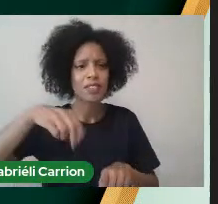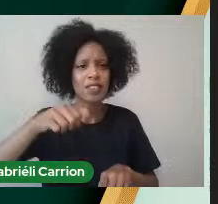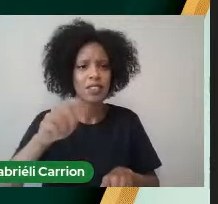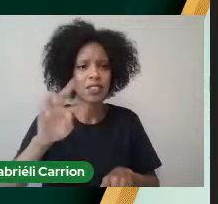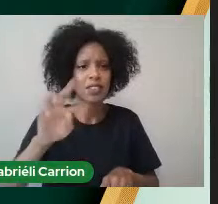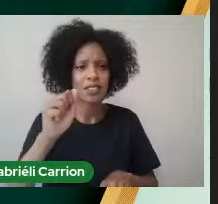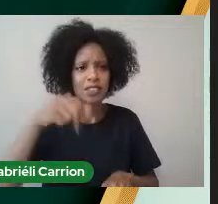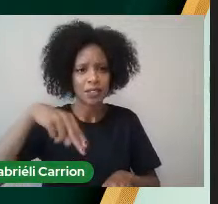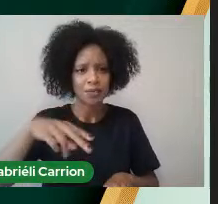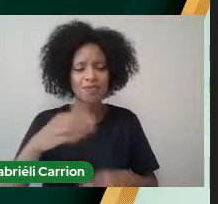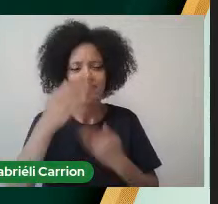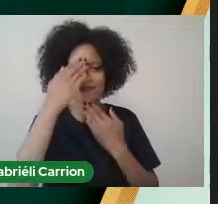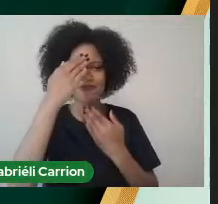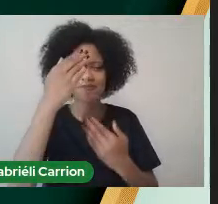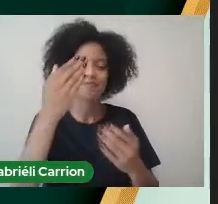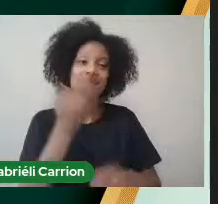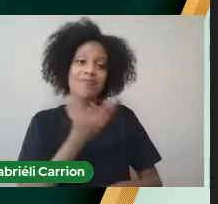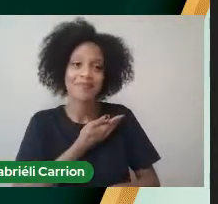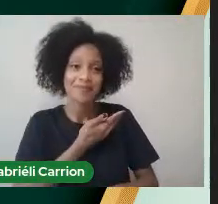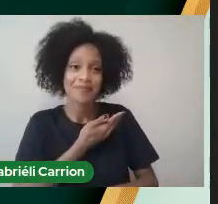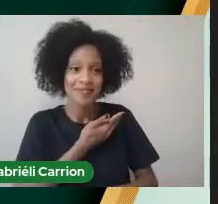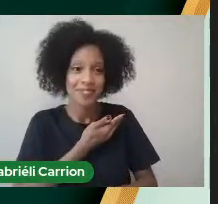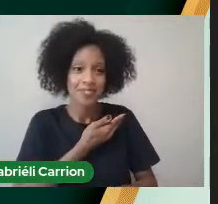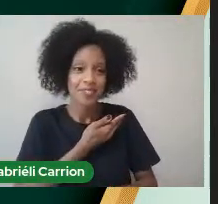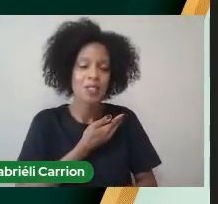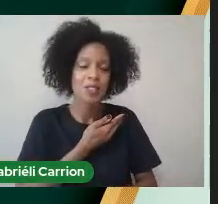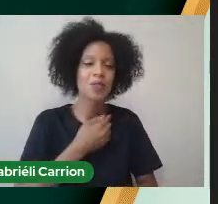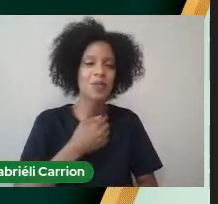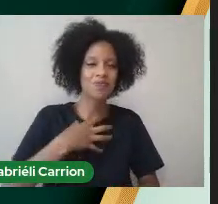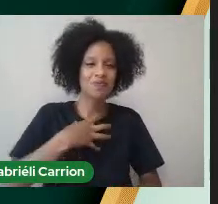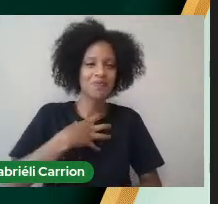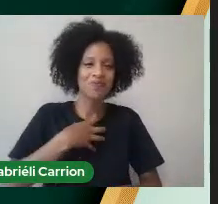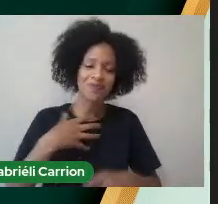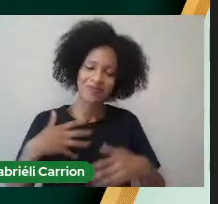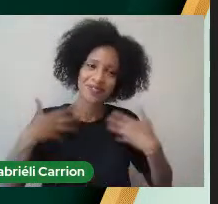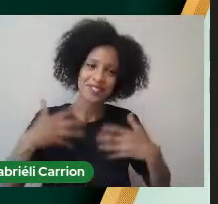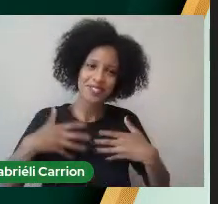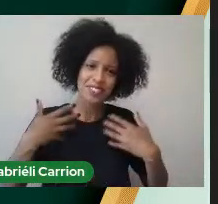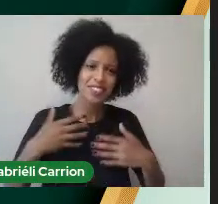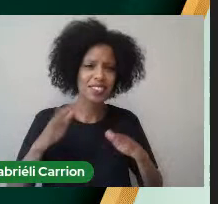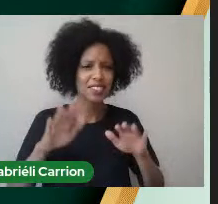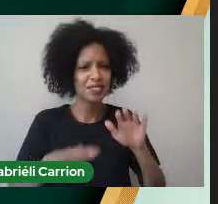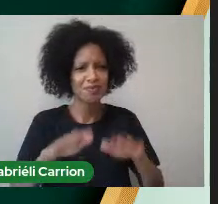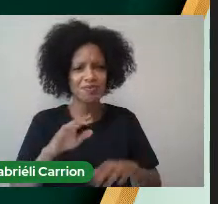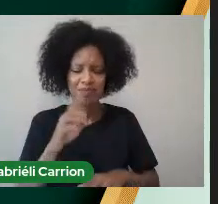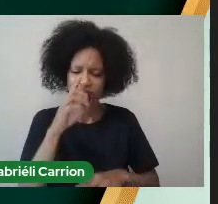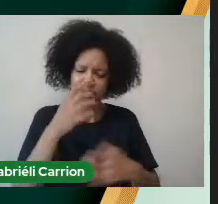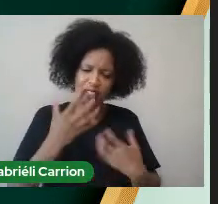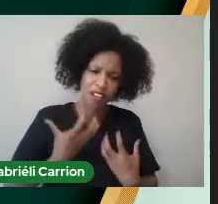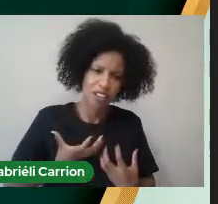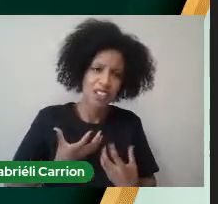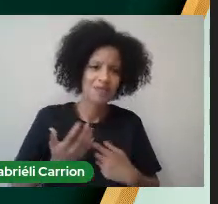amigos Por me proporcionar Alegria Quando eu estava Em momentos De exaustão Agradeço Os meus